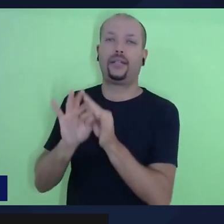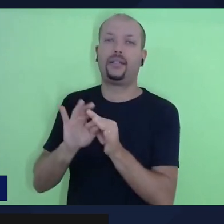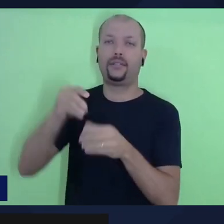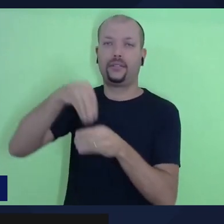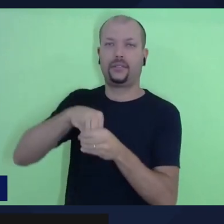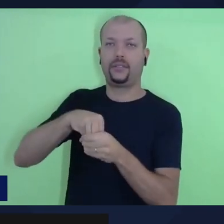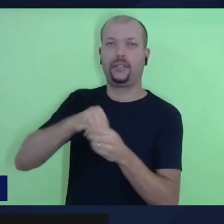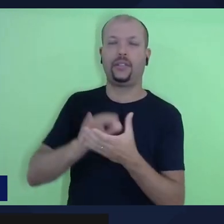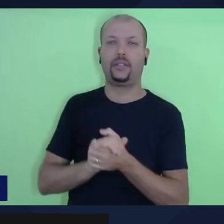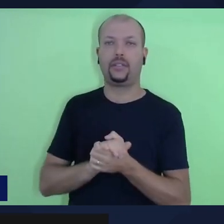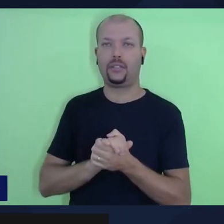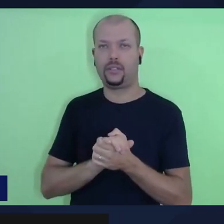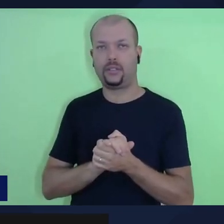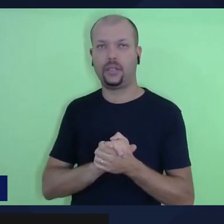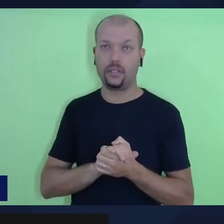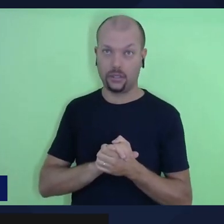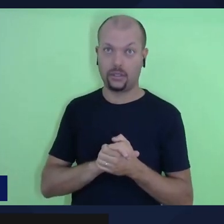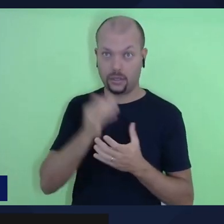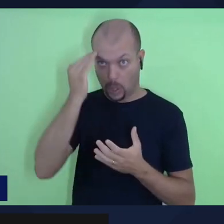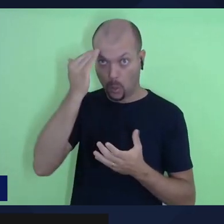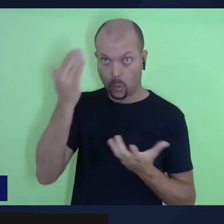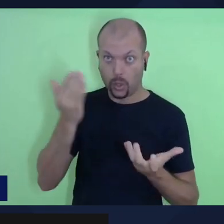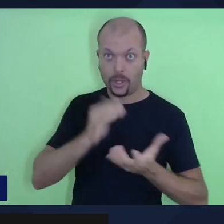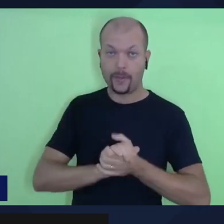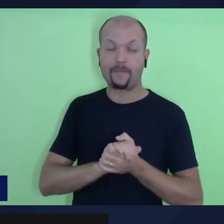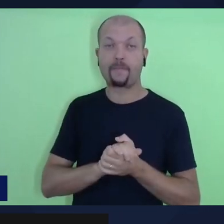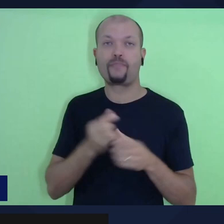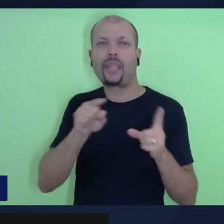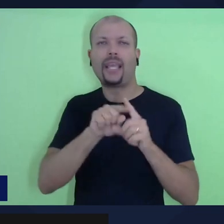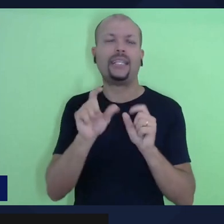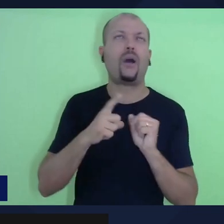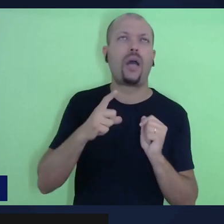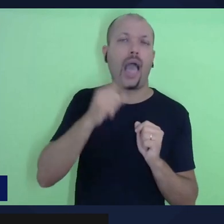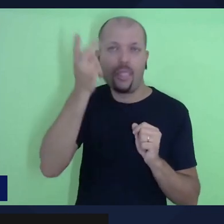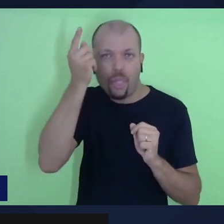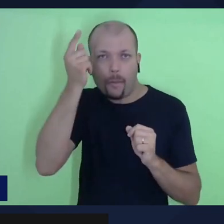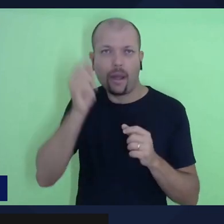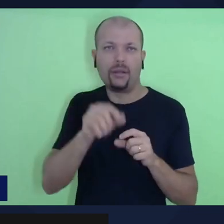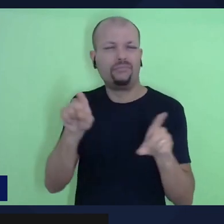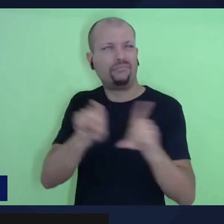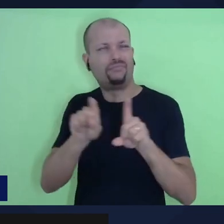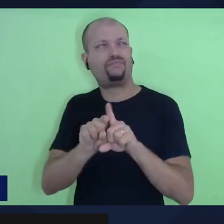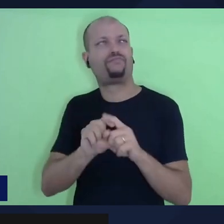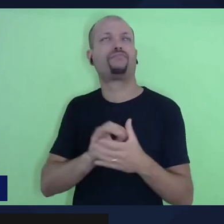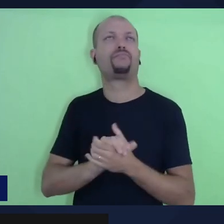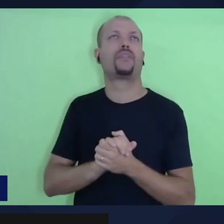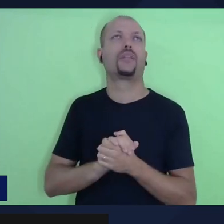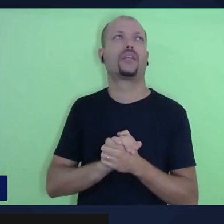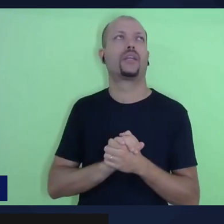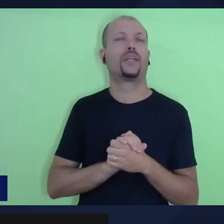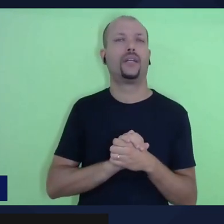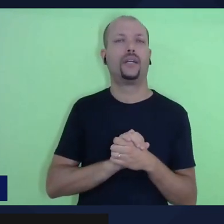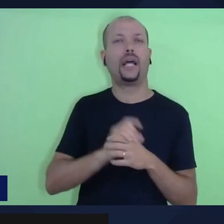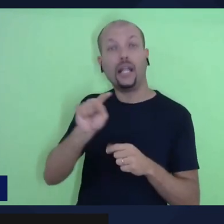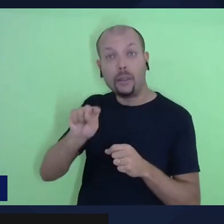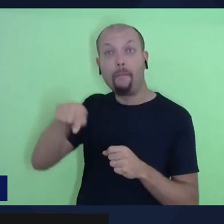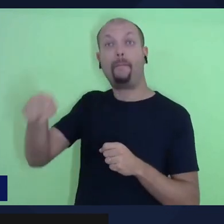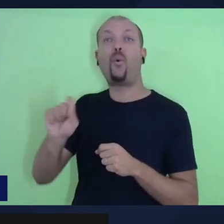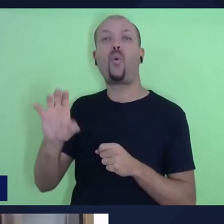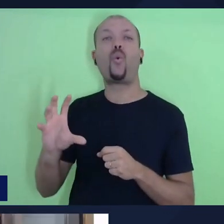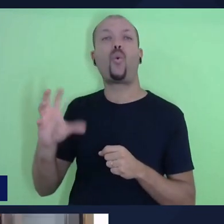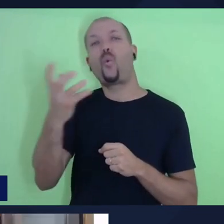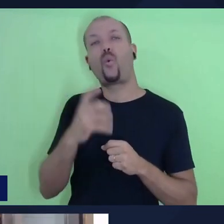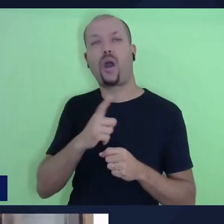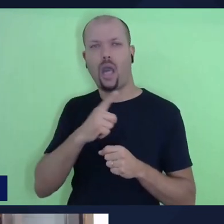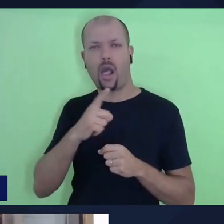acordado ali, então é muito comum, principalmente depois que ficou evidente que existiam